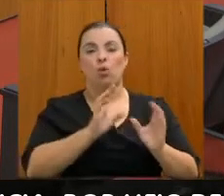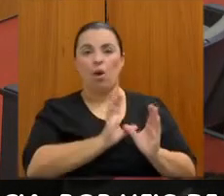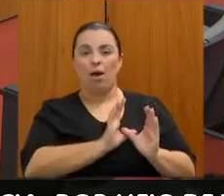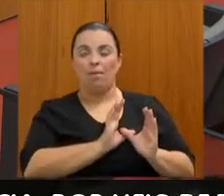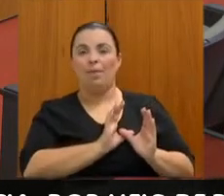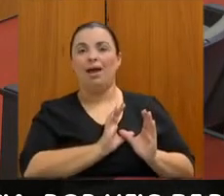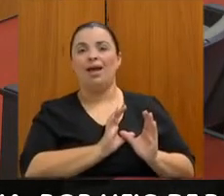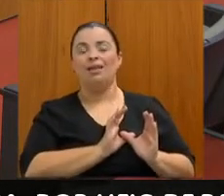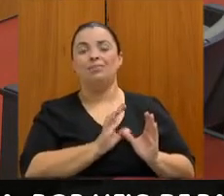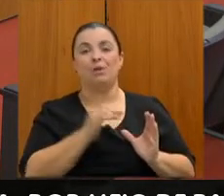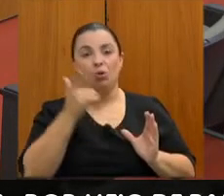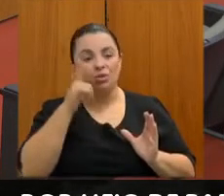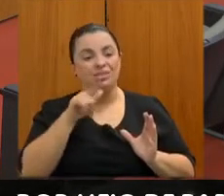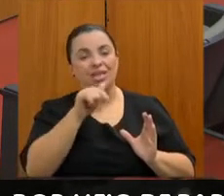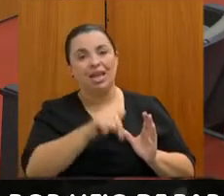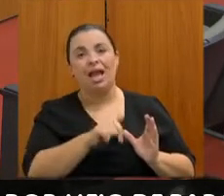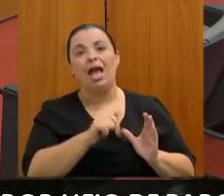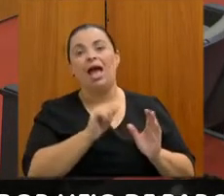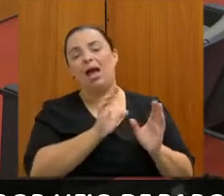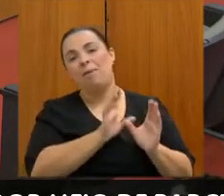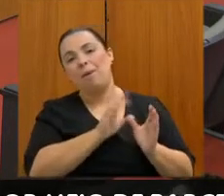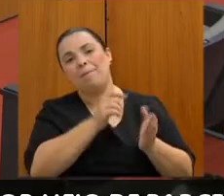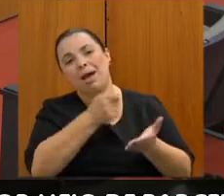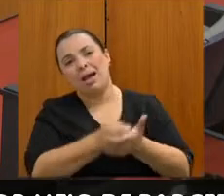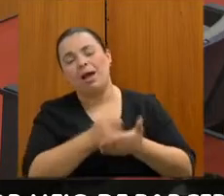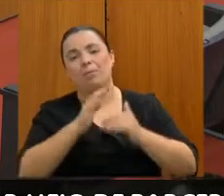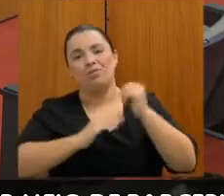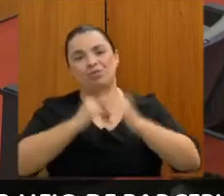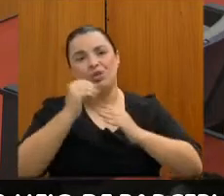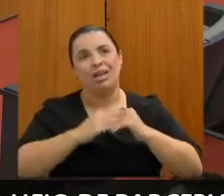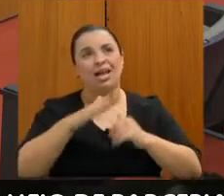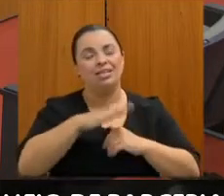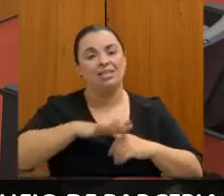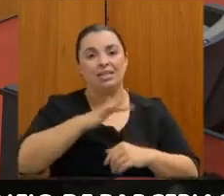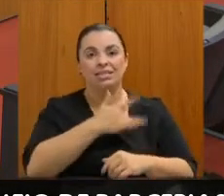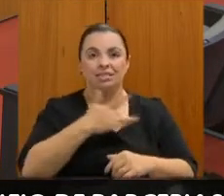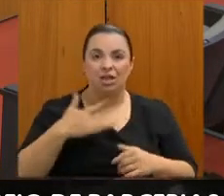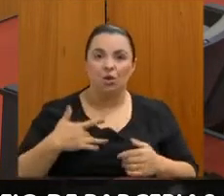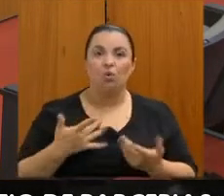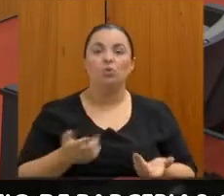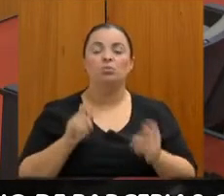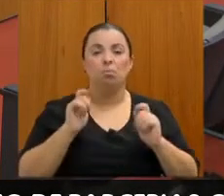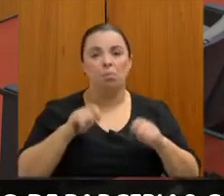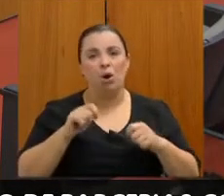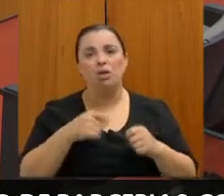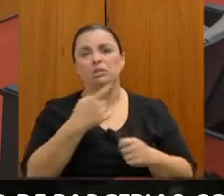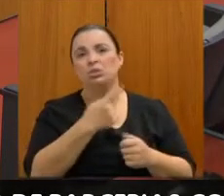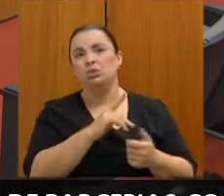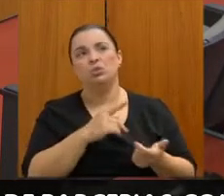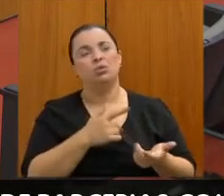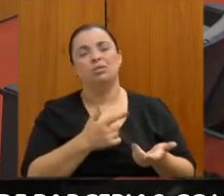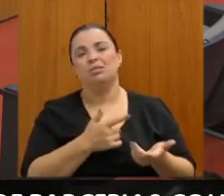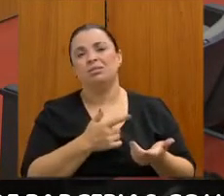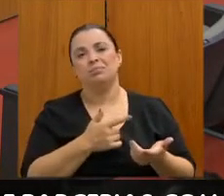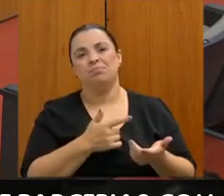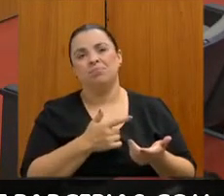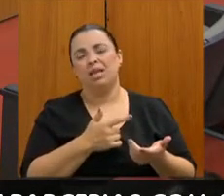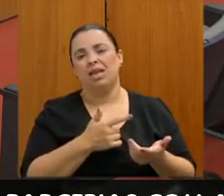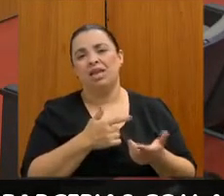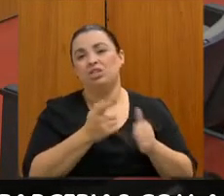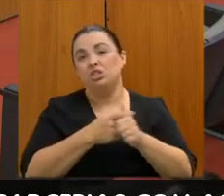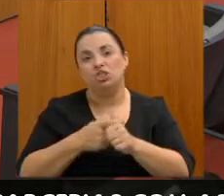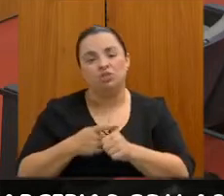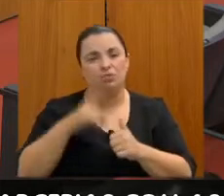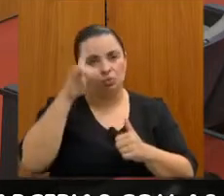APAIs possam pagar profissionais na área de saúde, possam pagar algumas questões ali do dia a dia. Então, estamos na